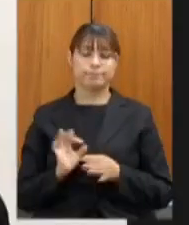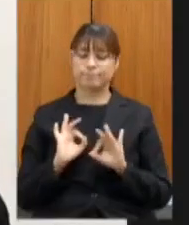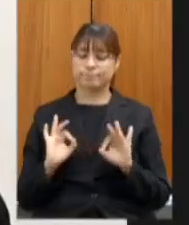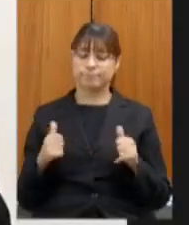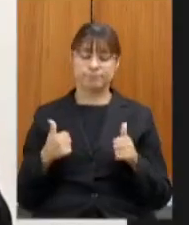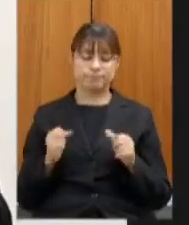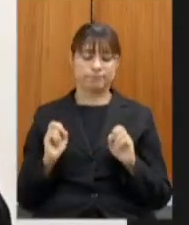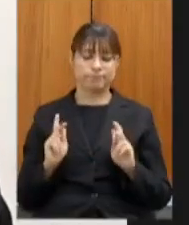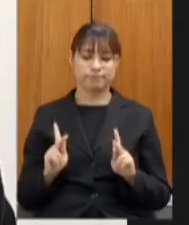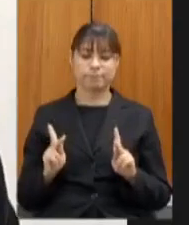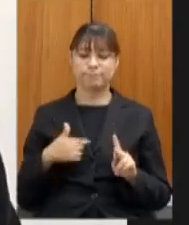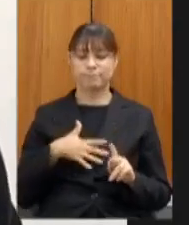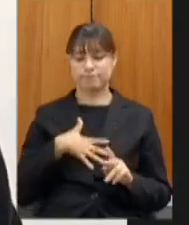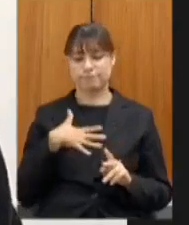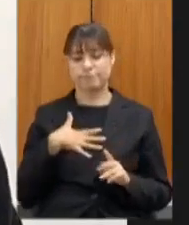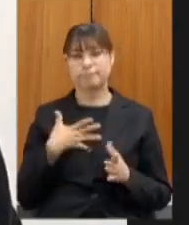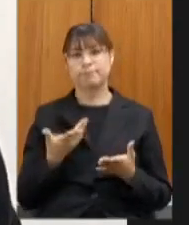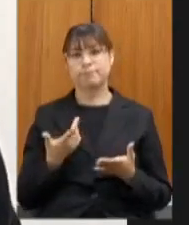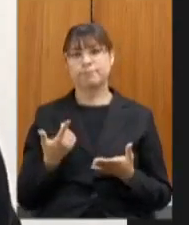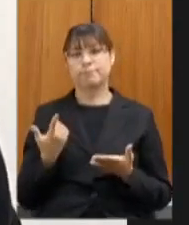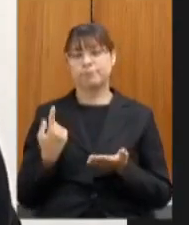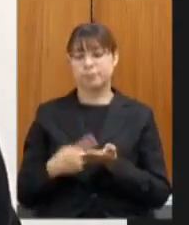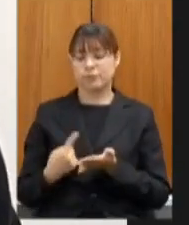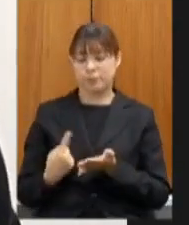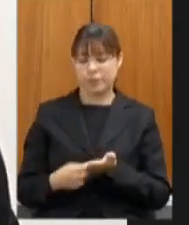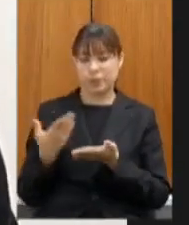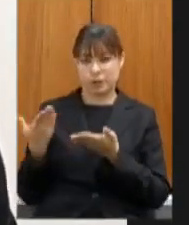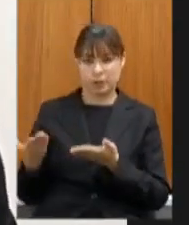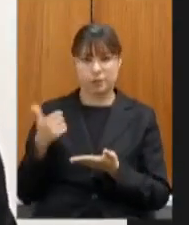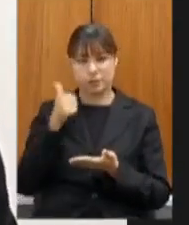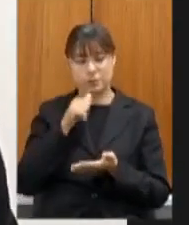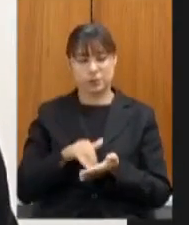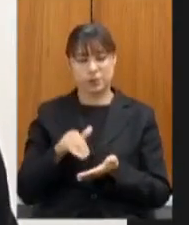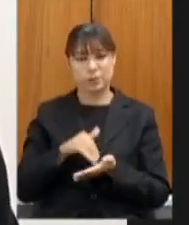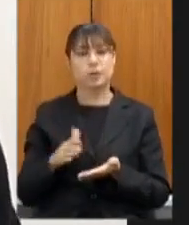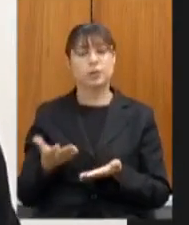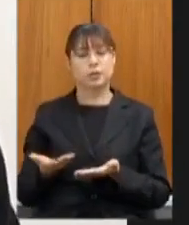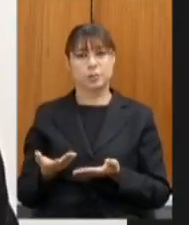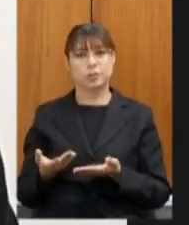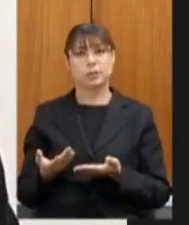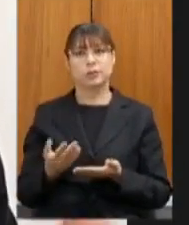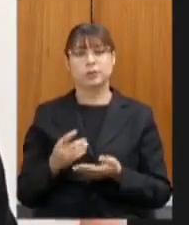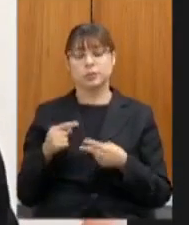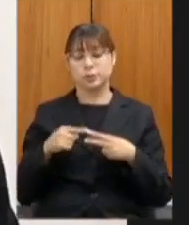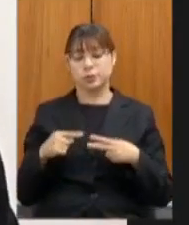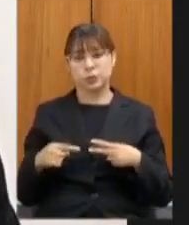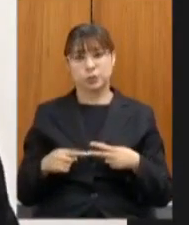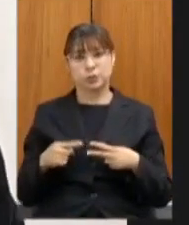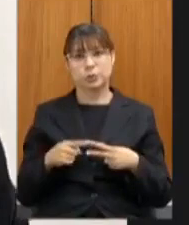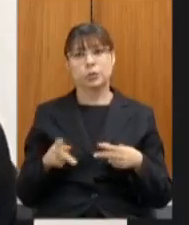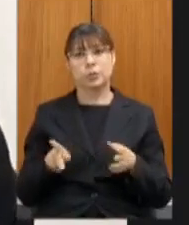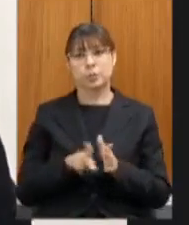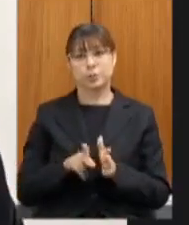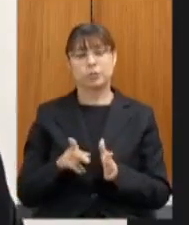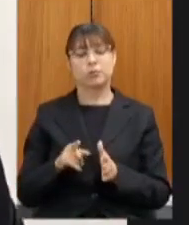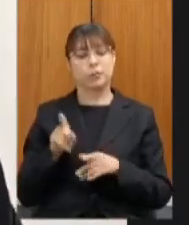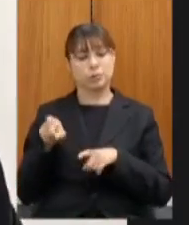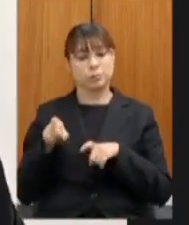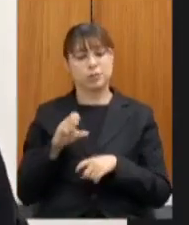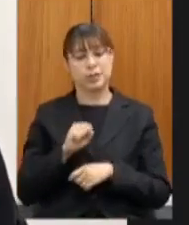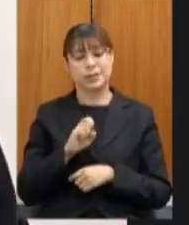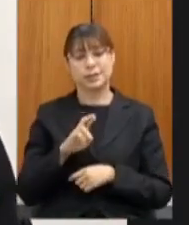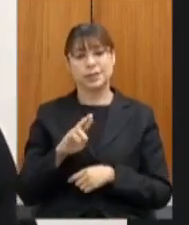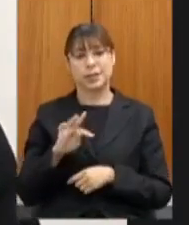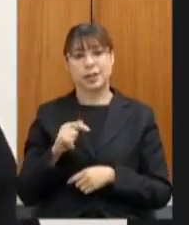feliz saio satisfeito desse compromisso com a secretária nesses dois temas são temas do sertão mas um